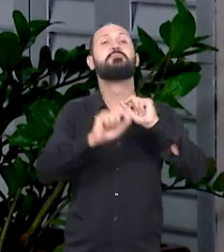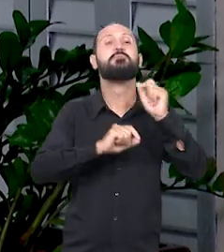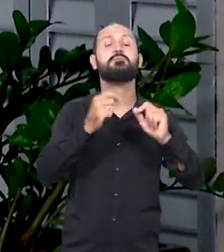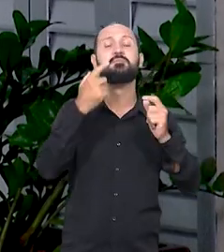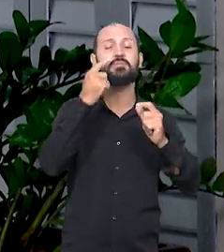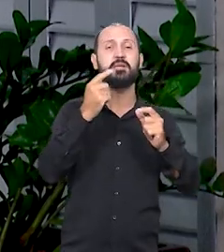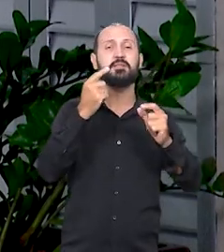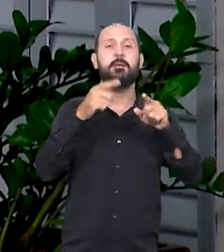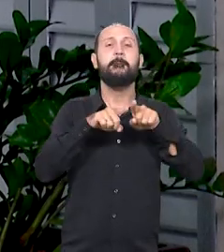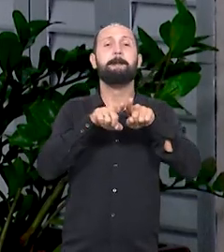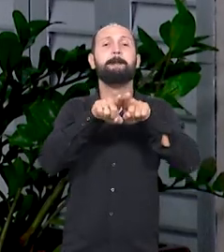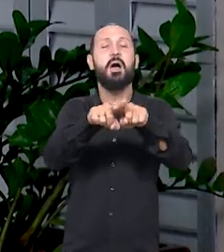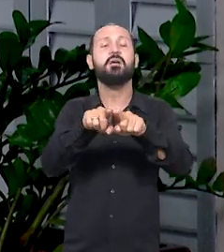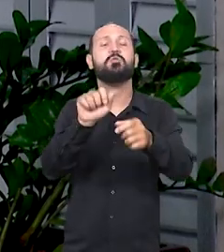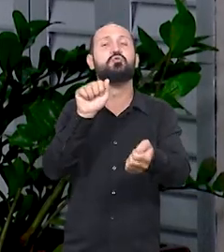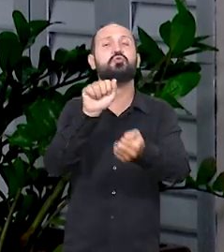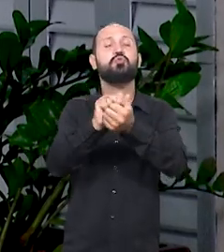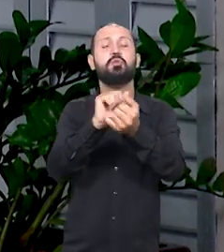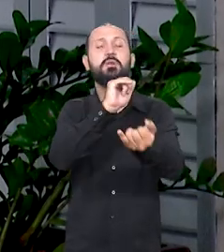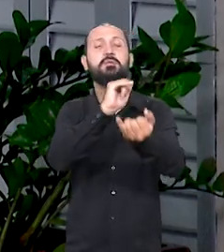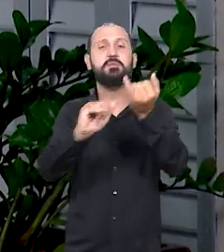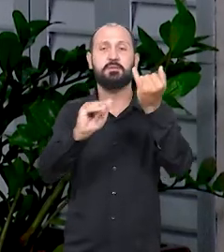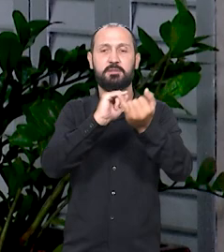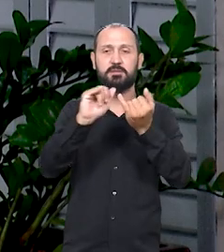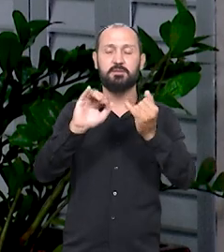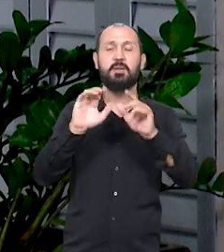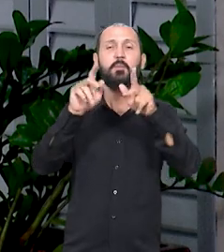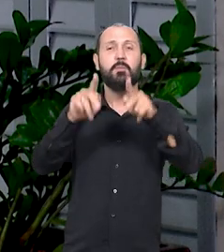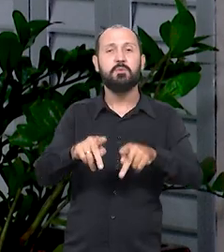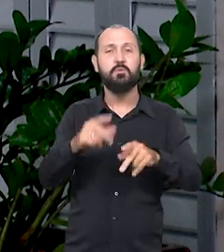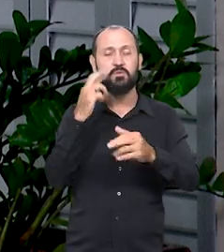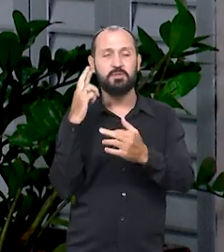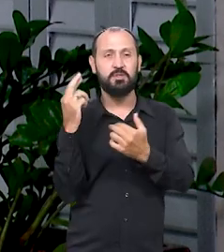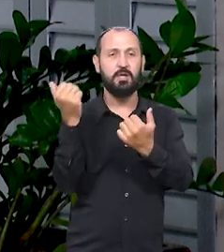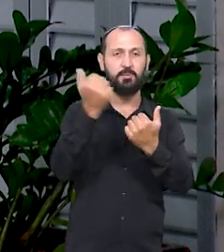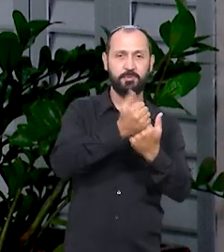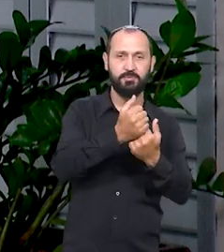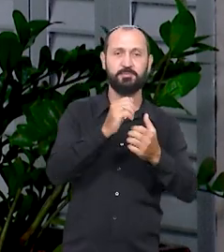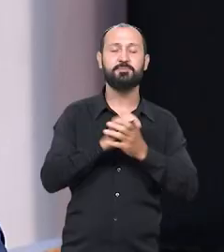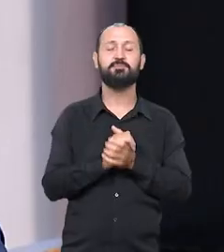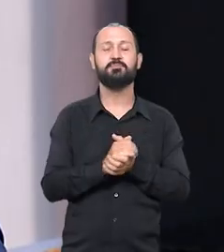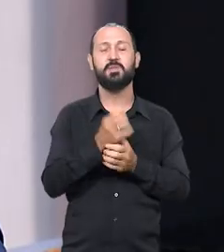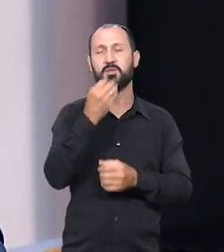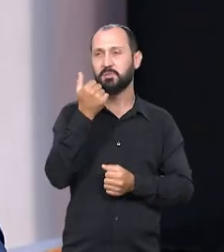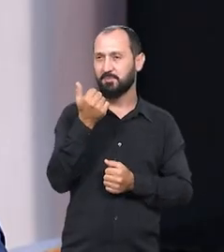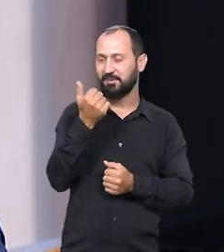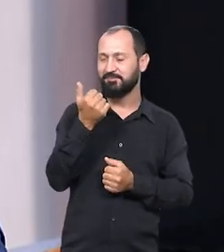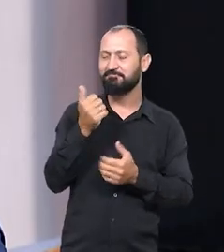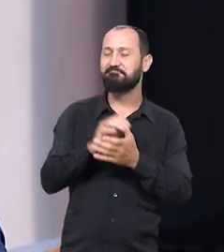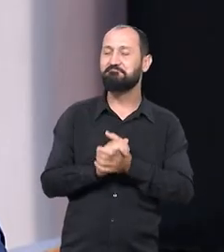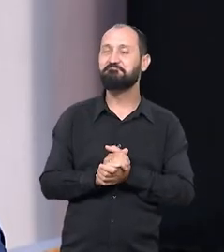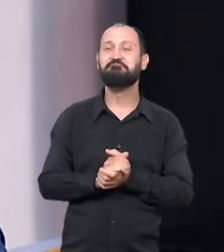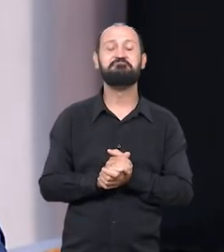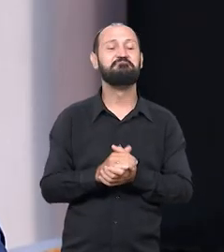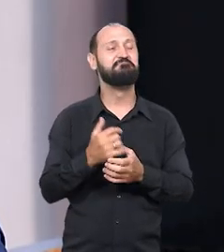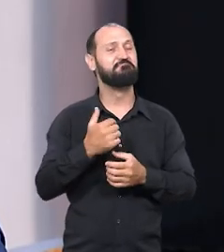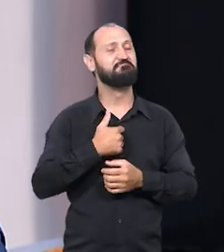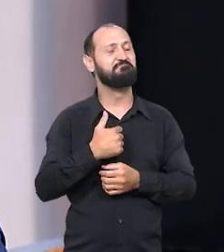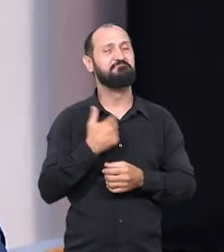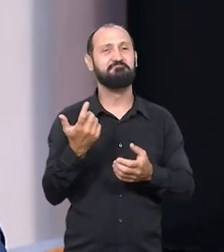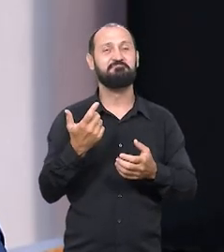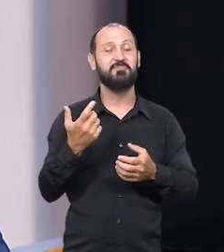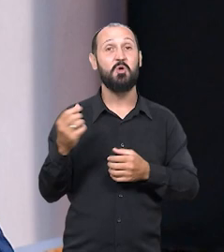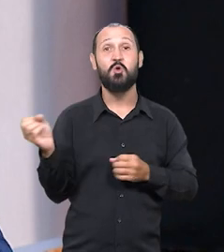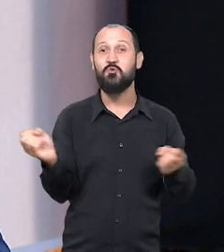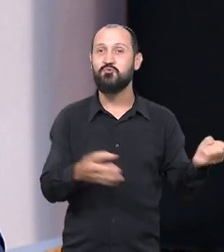dessa parcela da população a qual o senhor vem representando na Casa de Leis? Tudo bem, Glaucia. Para